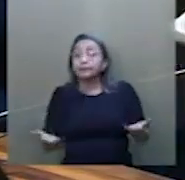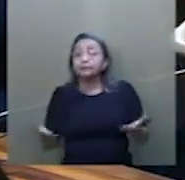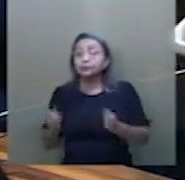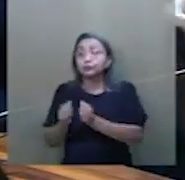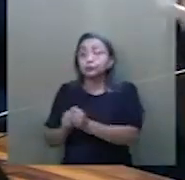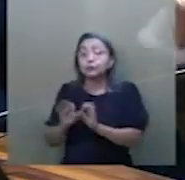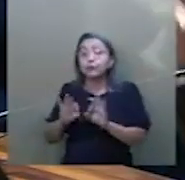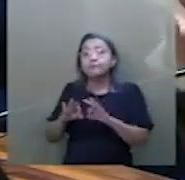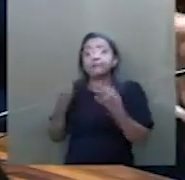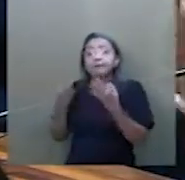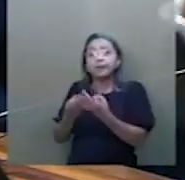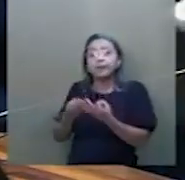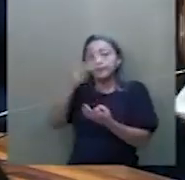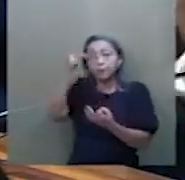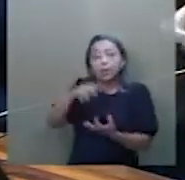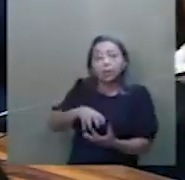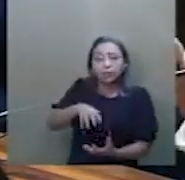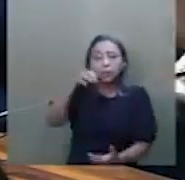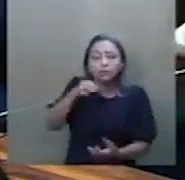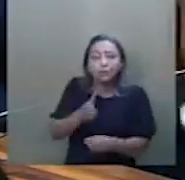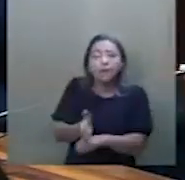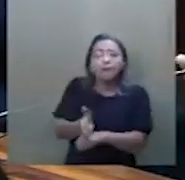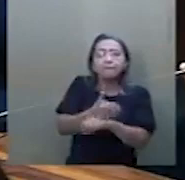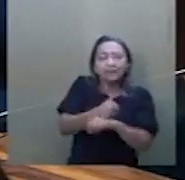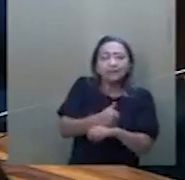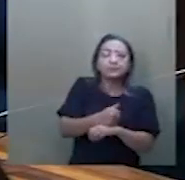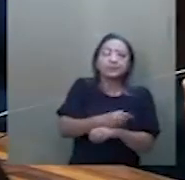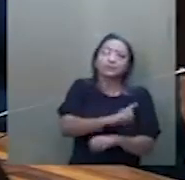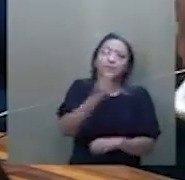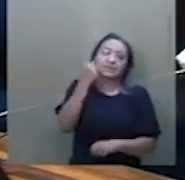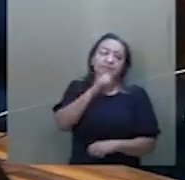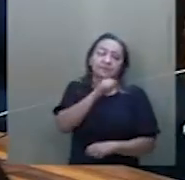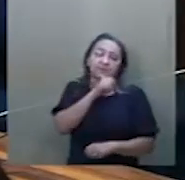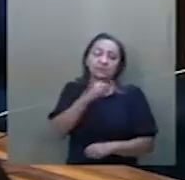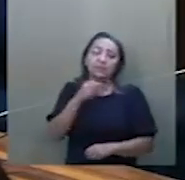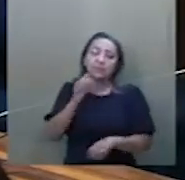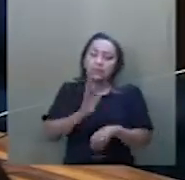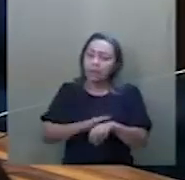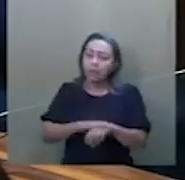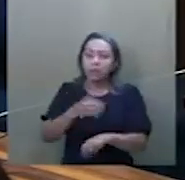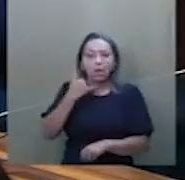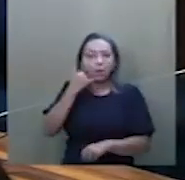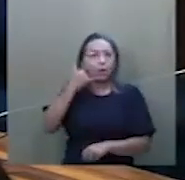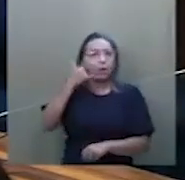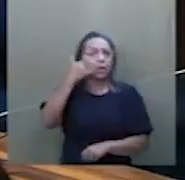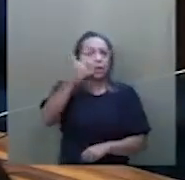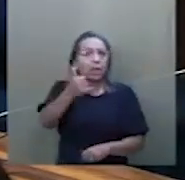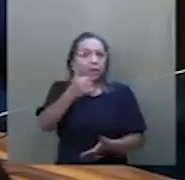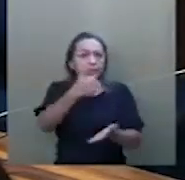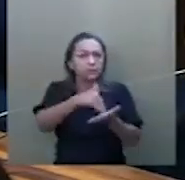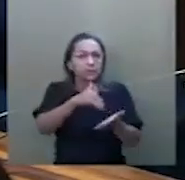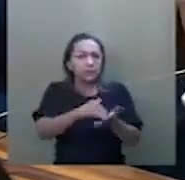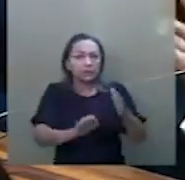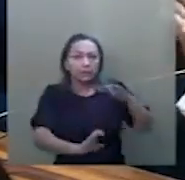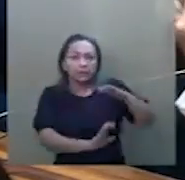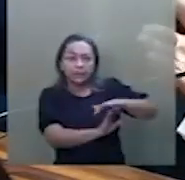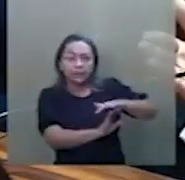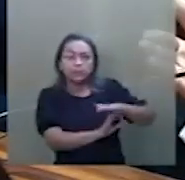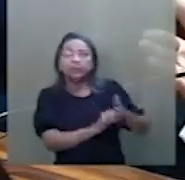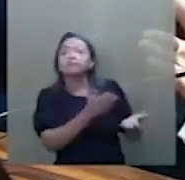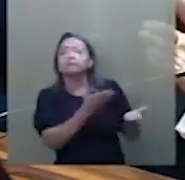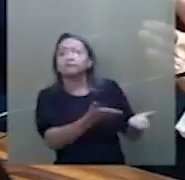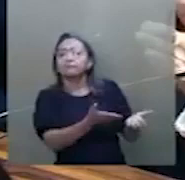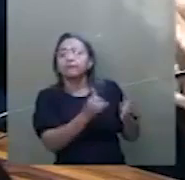famílias com idosos, na véspera do Dia das Mães. Eu liguei para o secretário da MOB e coloquei para ele,